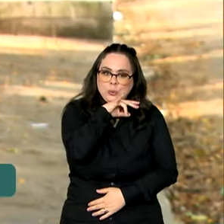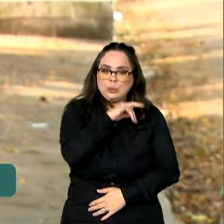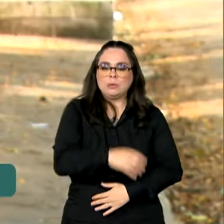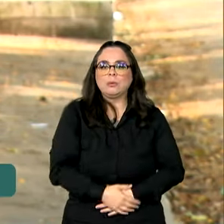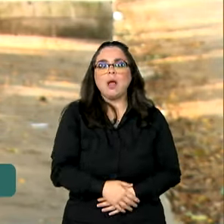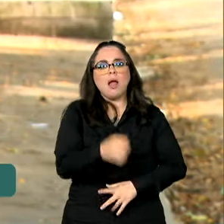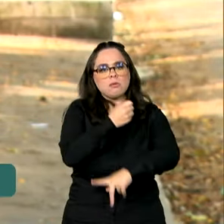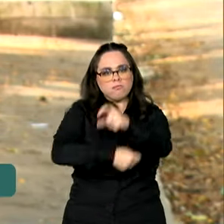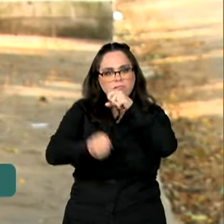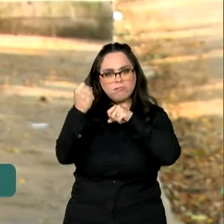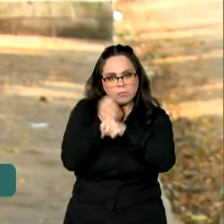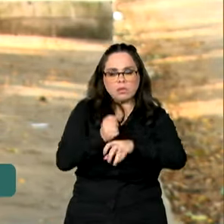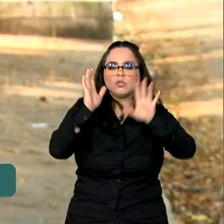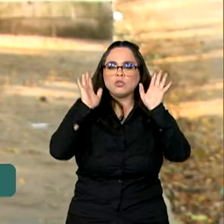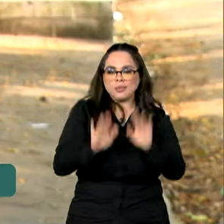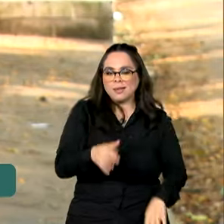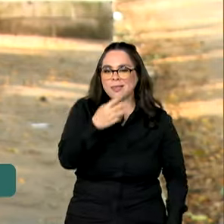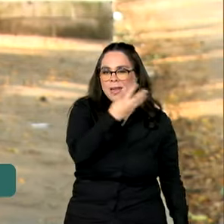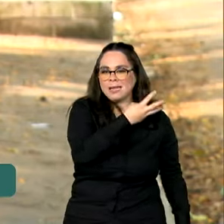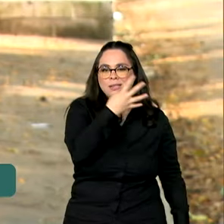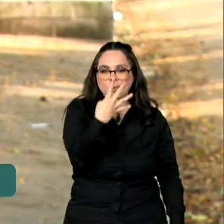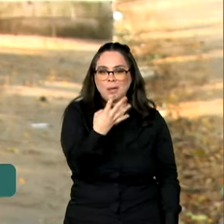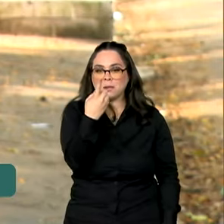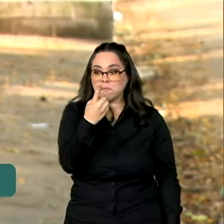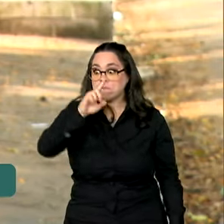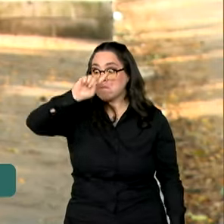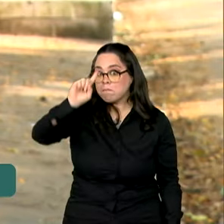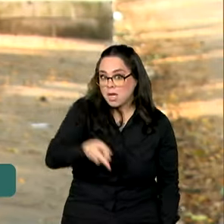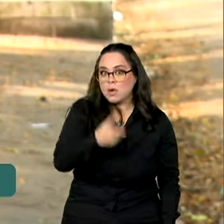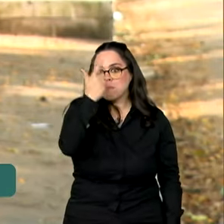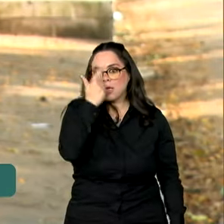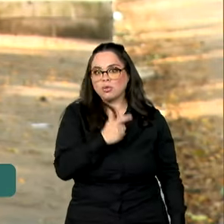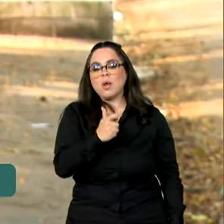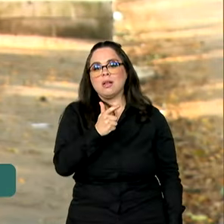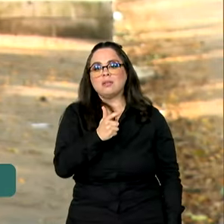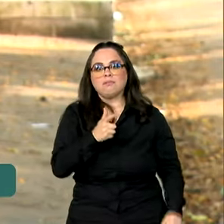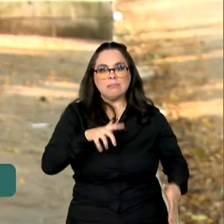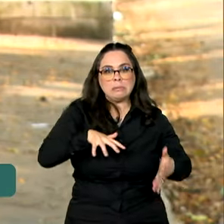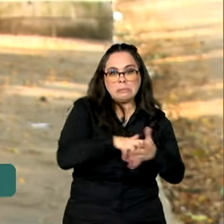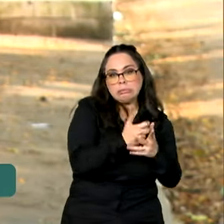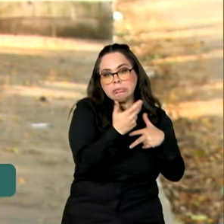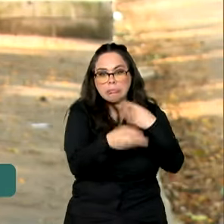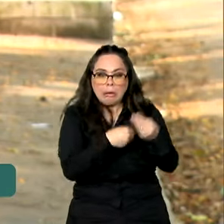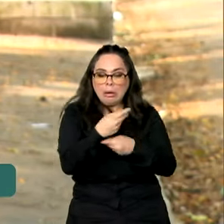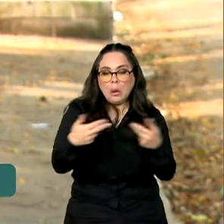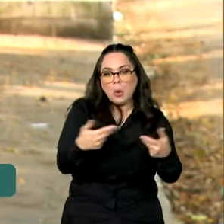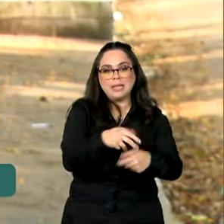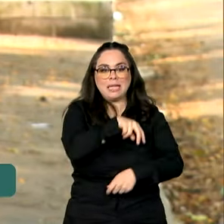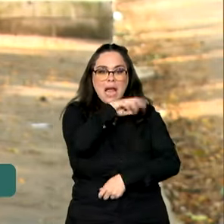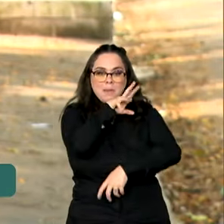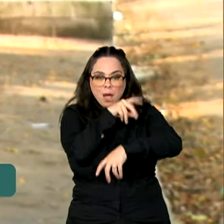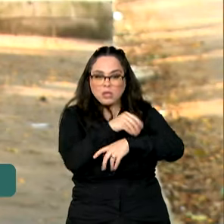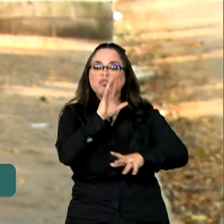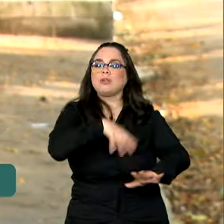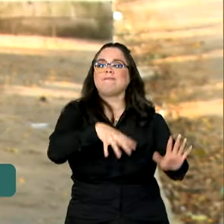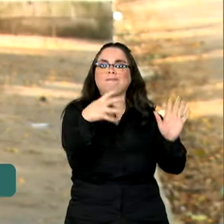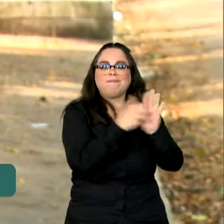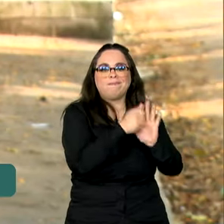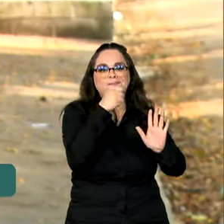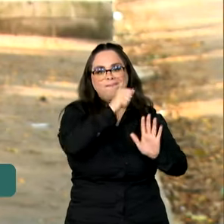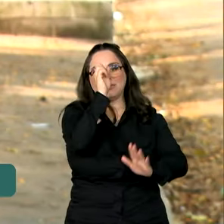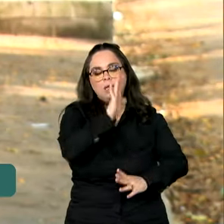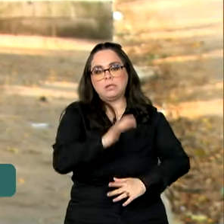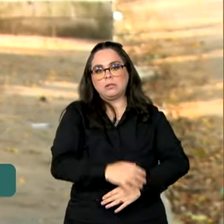No ano passado, mais de 341 mil acidentes envolvendo animais peçonhentos foram registrados no Brasil.